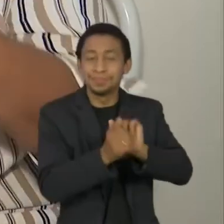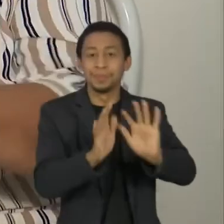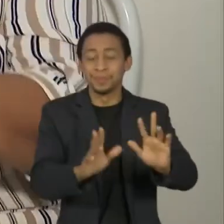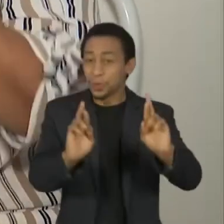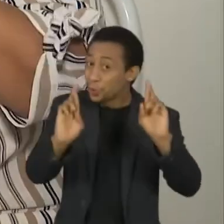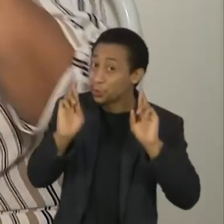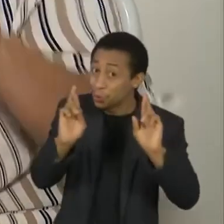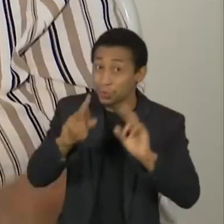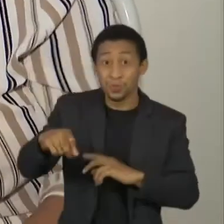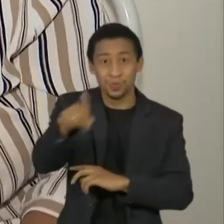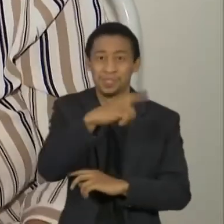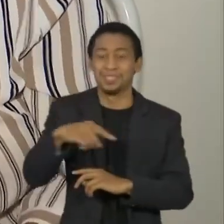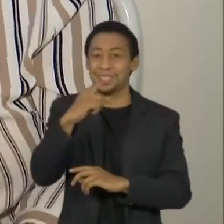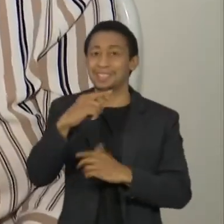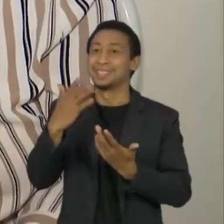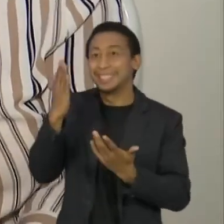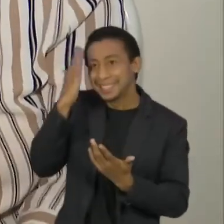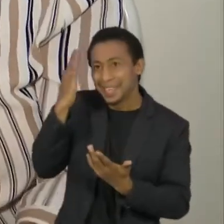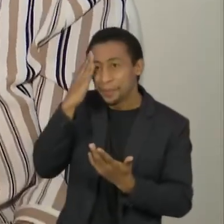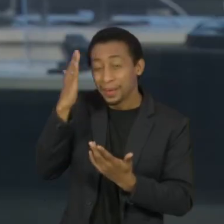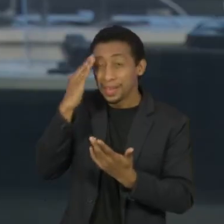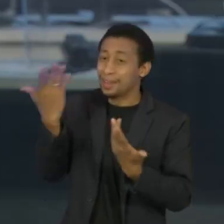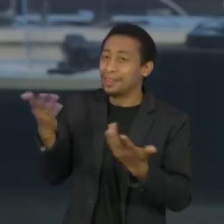mundo aprenda que a palavra é leveza. Obrigada. Obrigada. Obrigada.